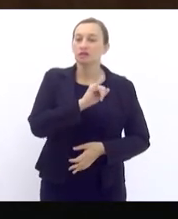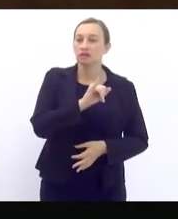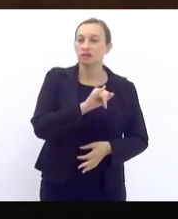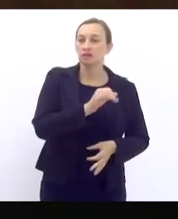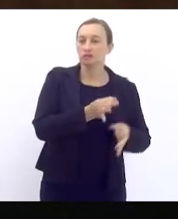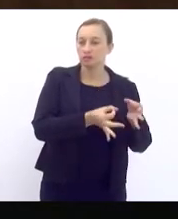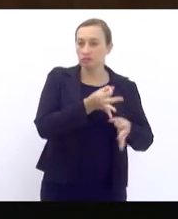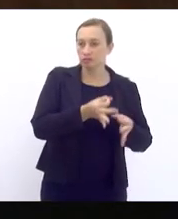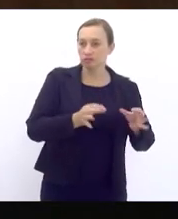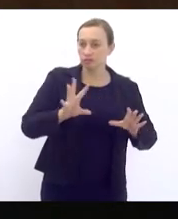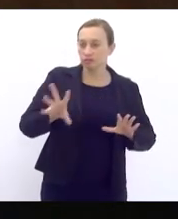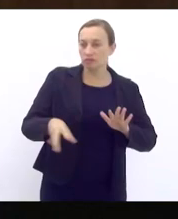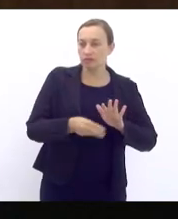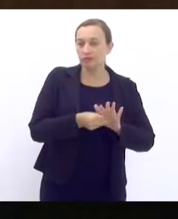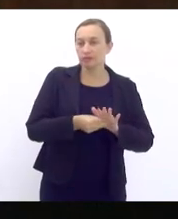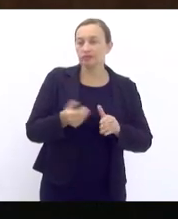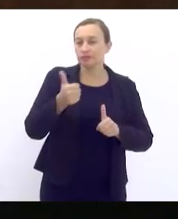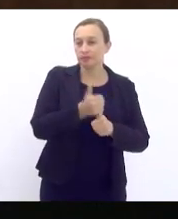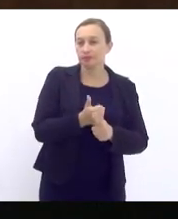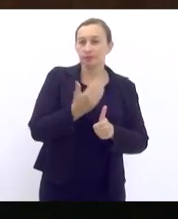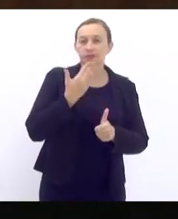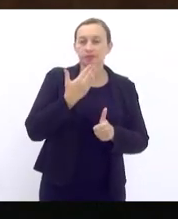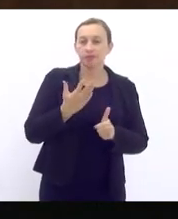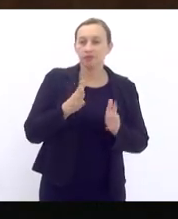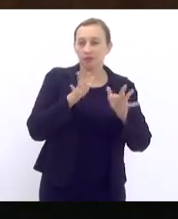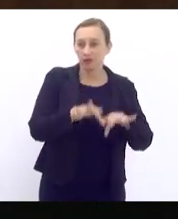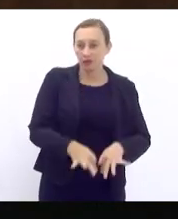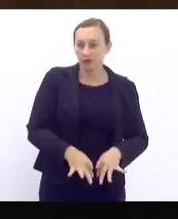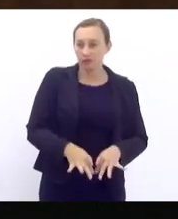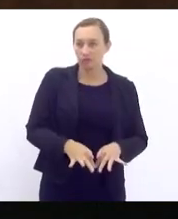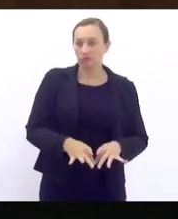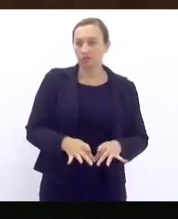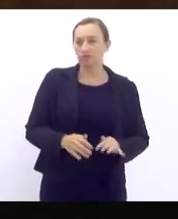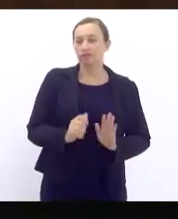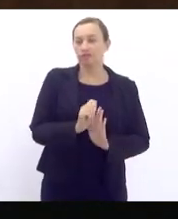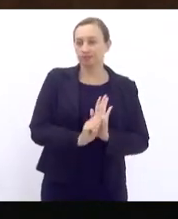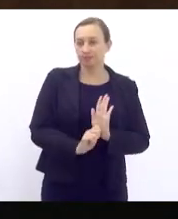emendas, concluído por substitutivo e pedindo a forma final da redação.